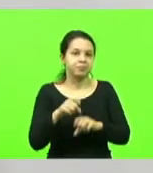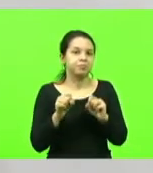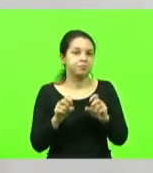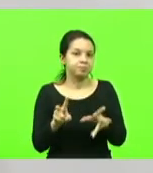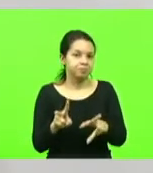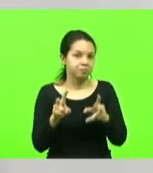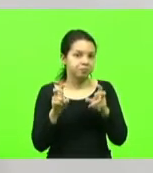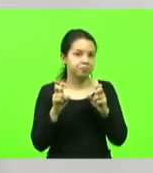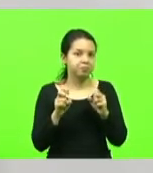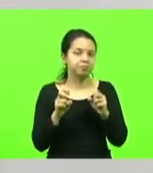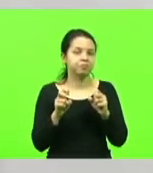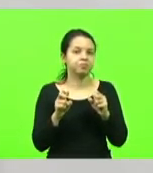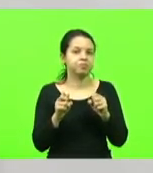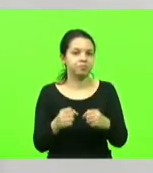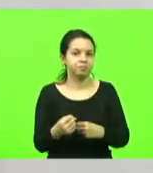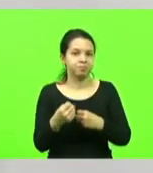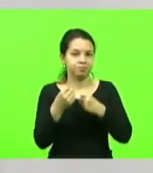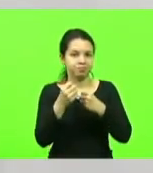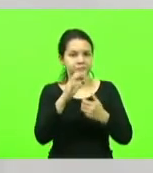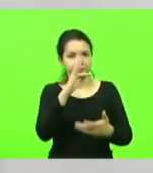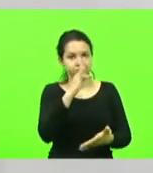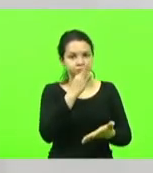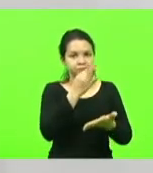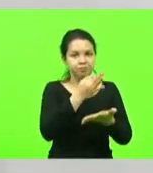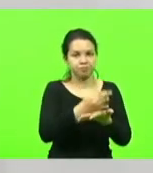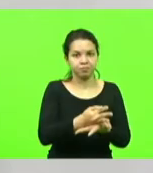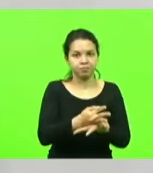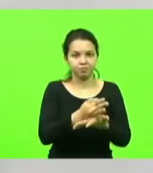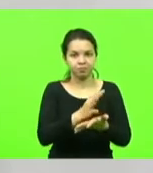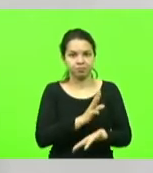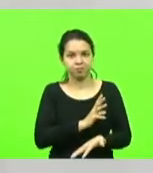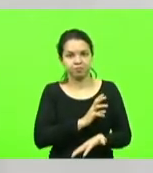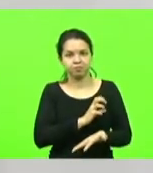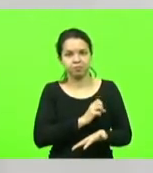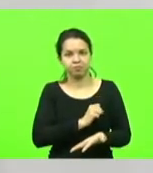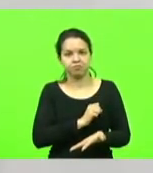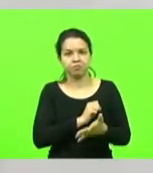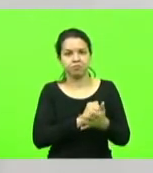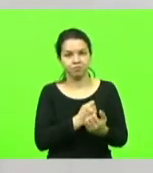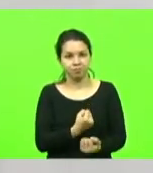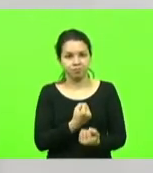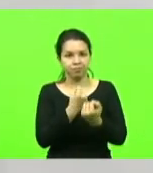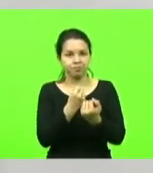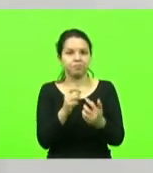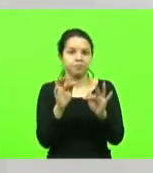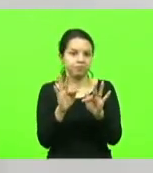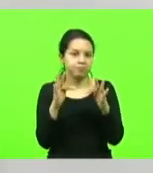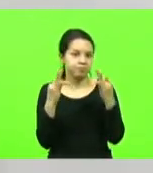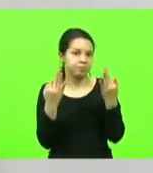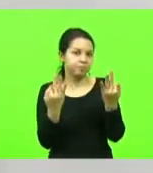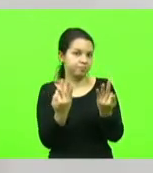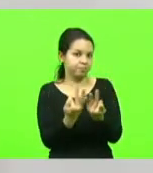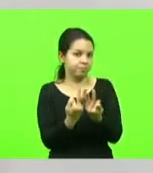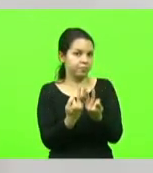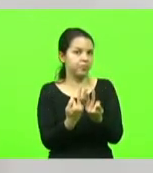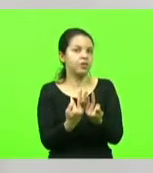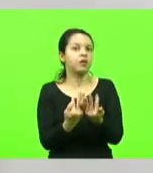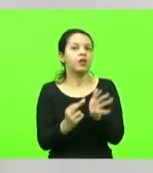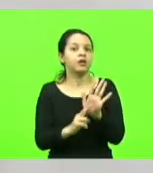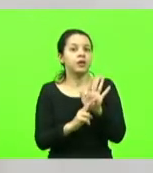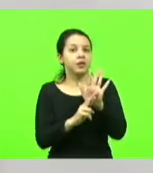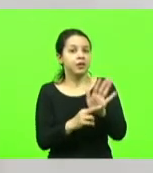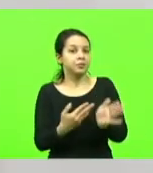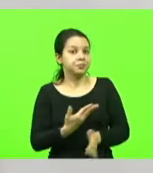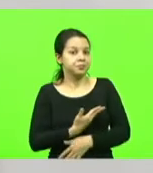força da fé, do amor, a força da família. Eu quero aqui, em nome dos meus amigos, lá do